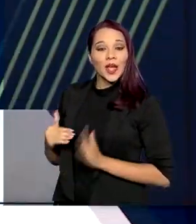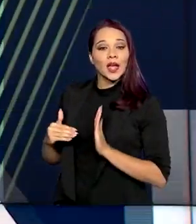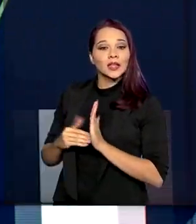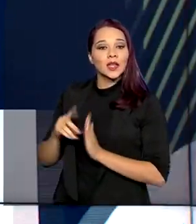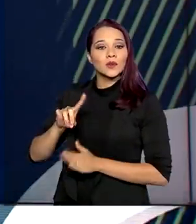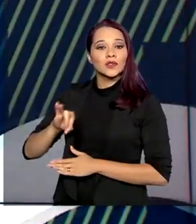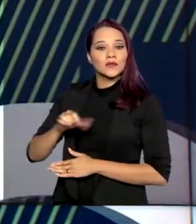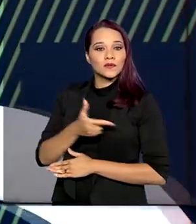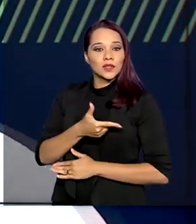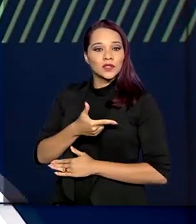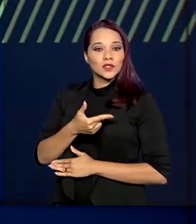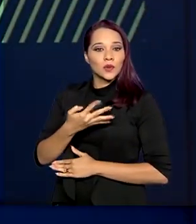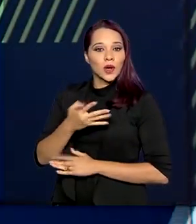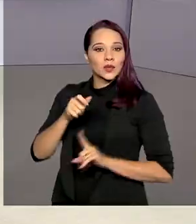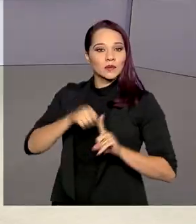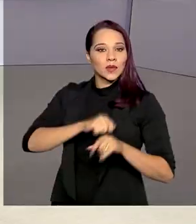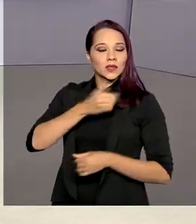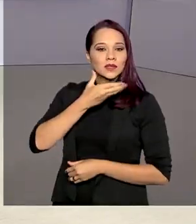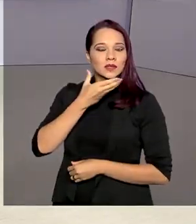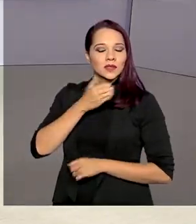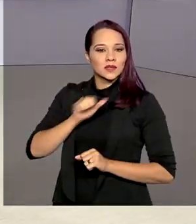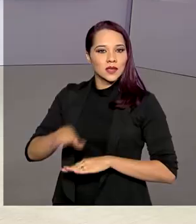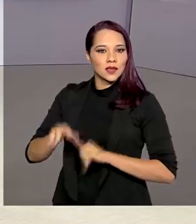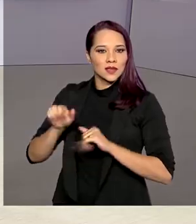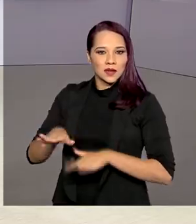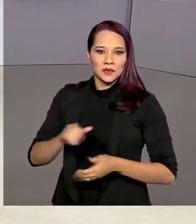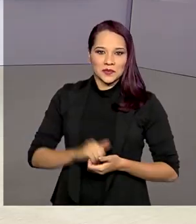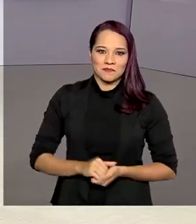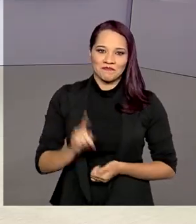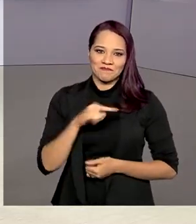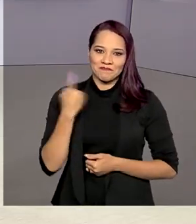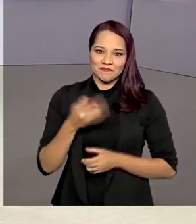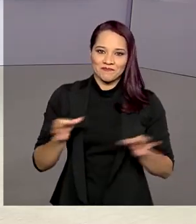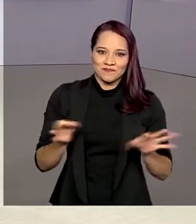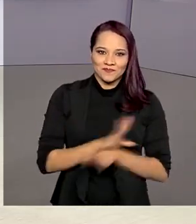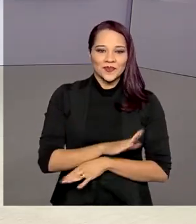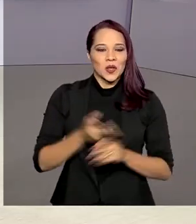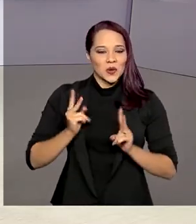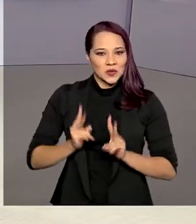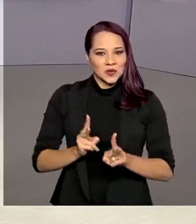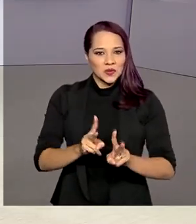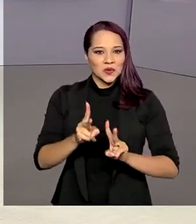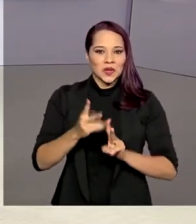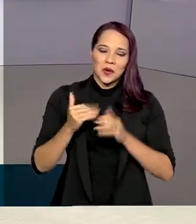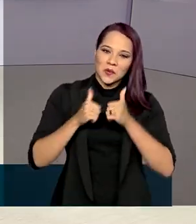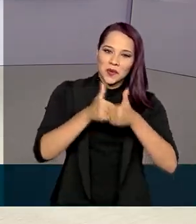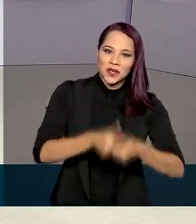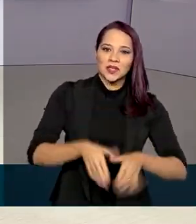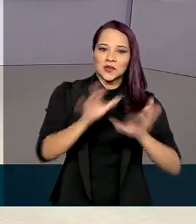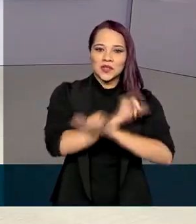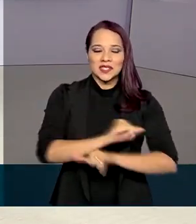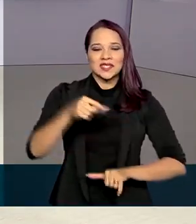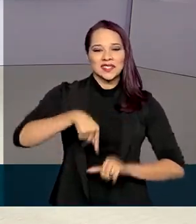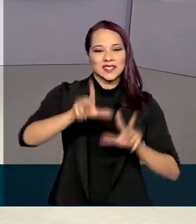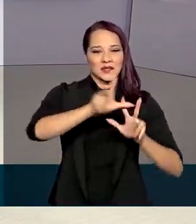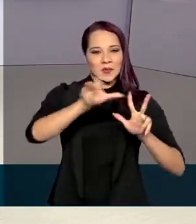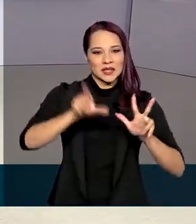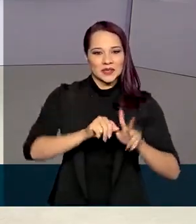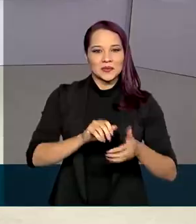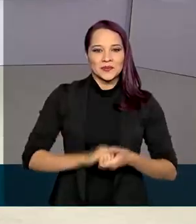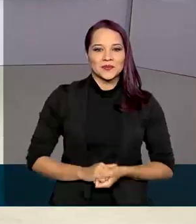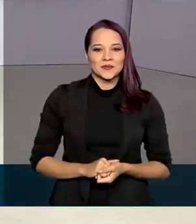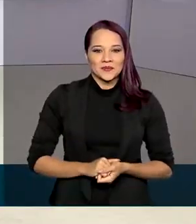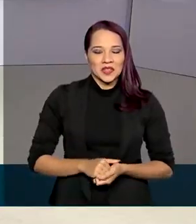até 24 de setembro. A gente fica por aqui. Continue acompanhando as notícias aqui na TV Brasil.